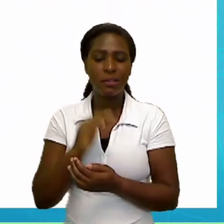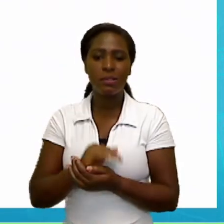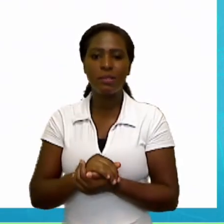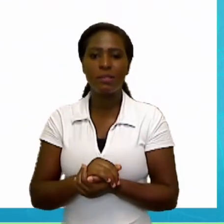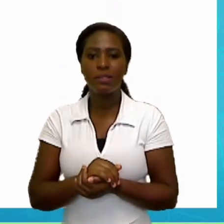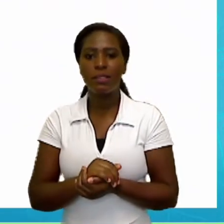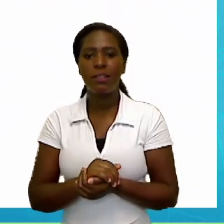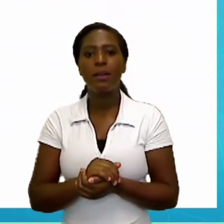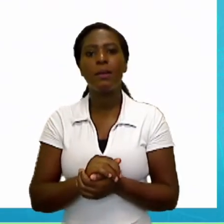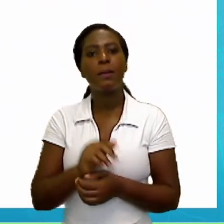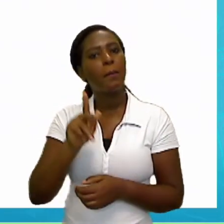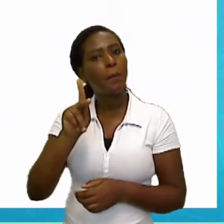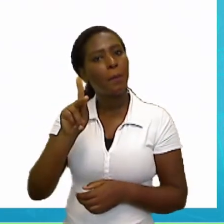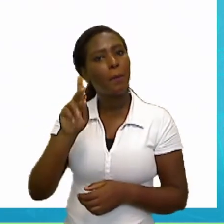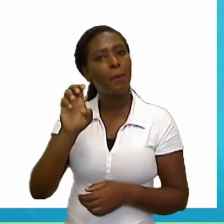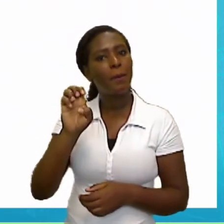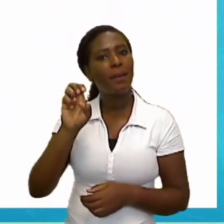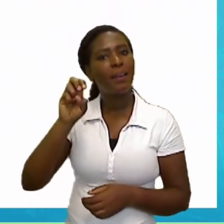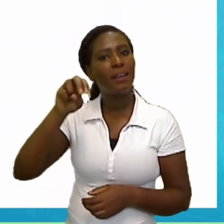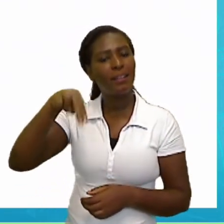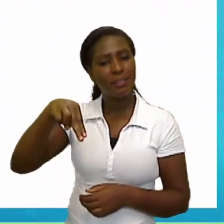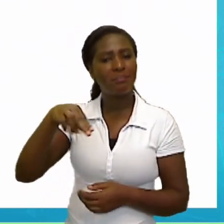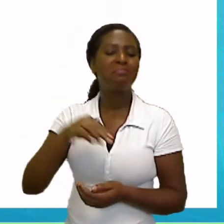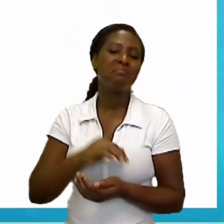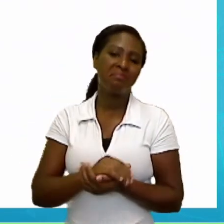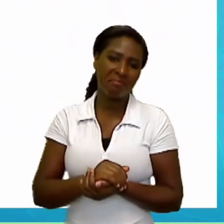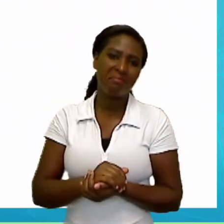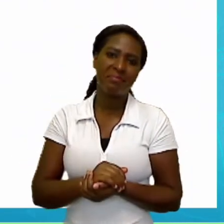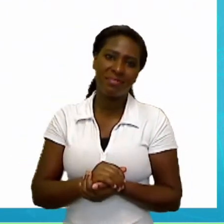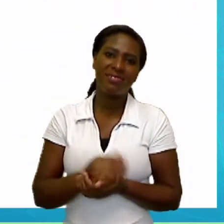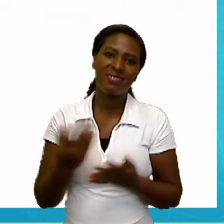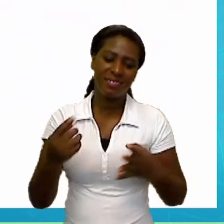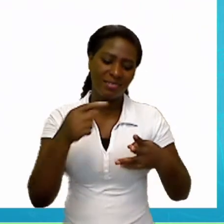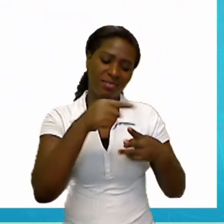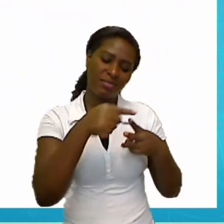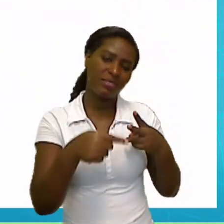Lápis. Pencil. Caneta. Pen.